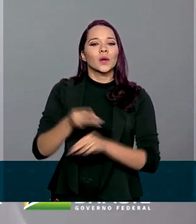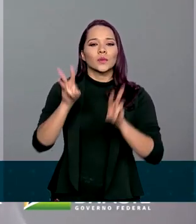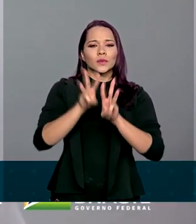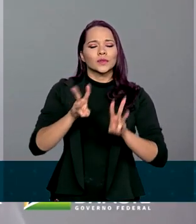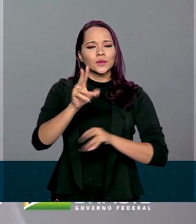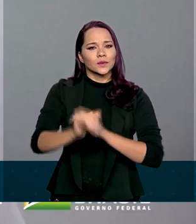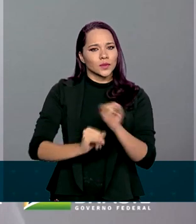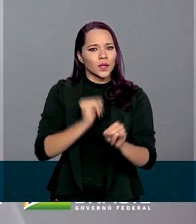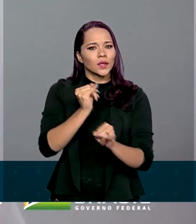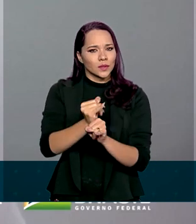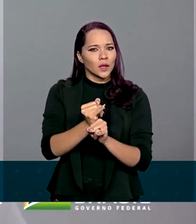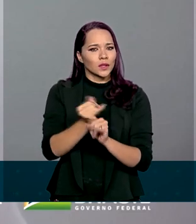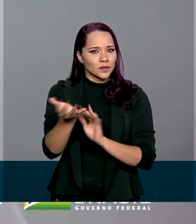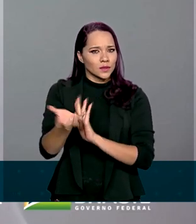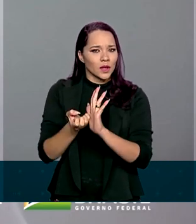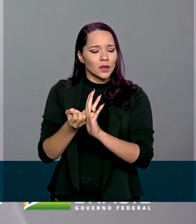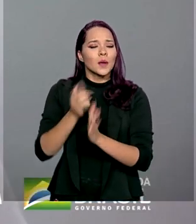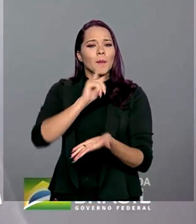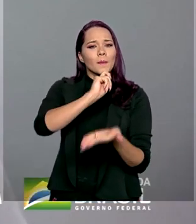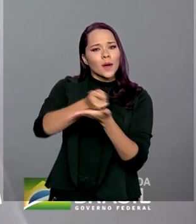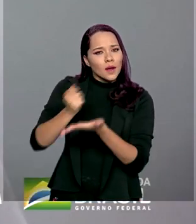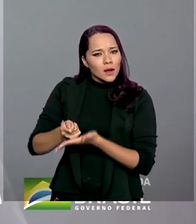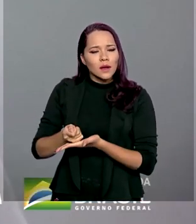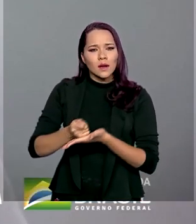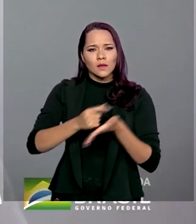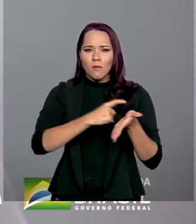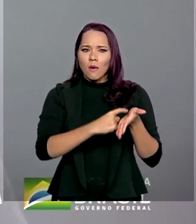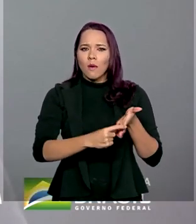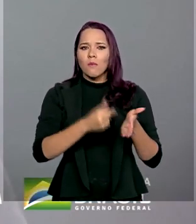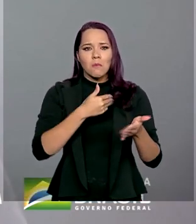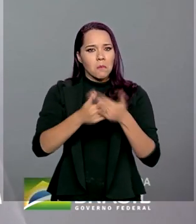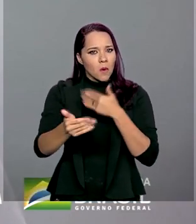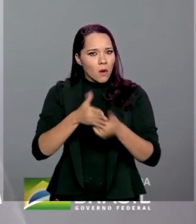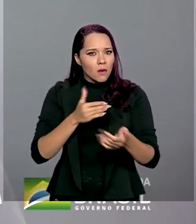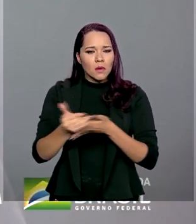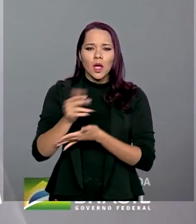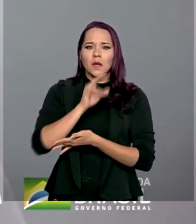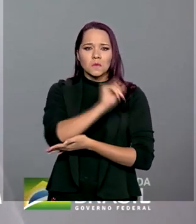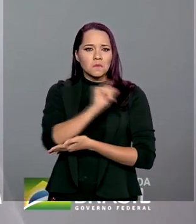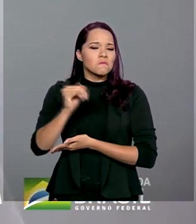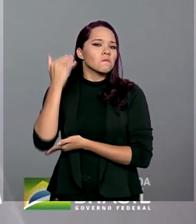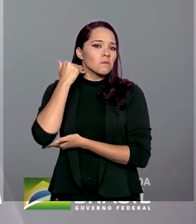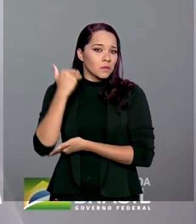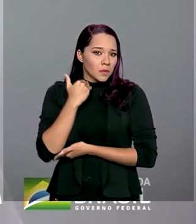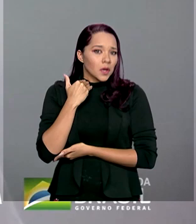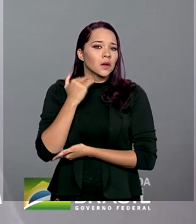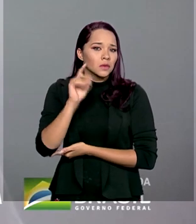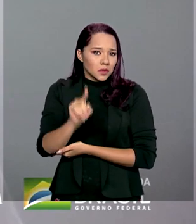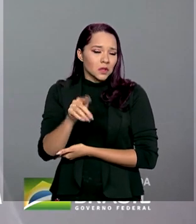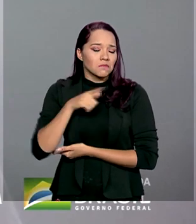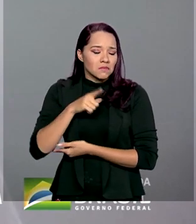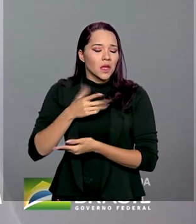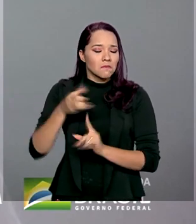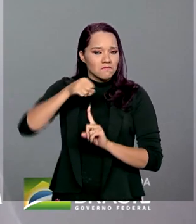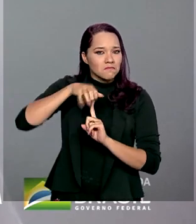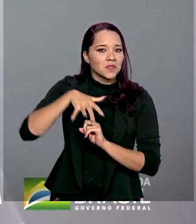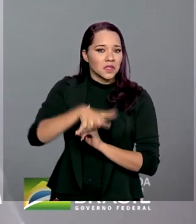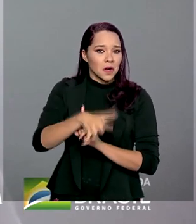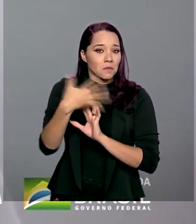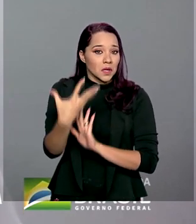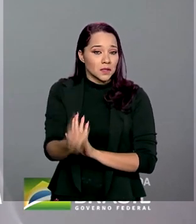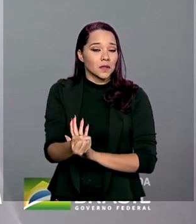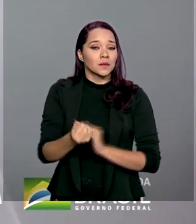internet, pagando boletos para qualquer instituição financeira autorizada pelo Banco Central do Brasil